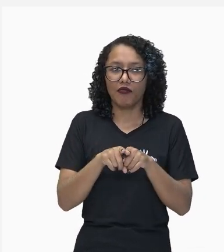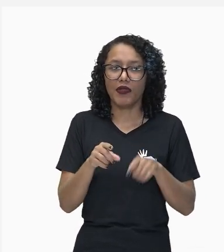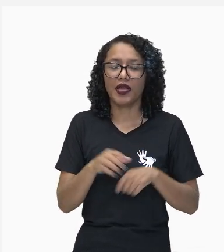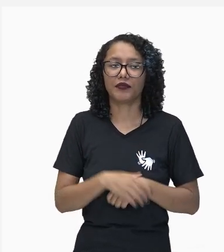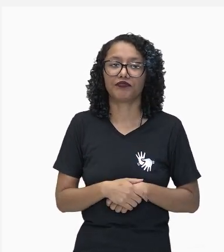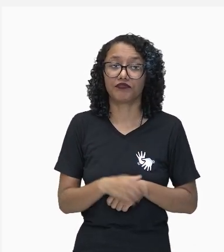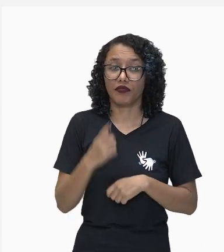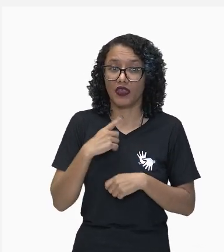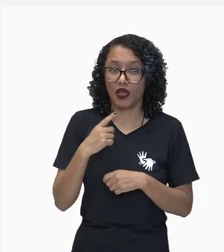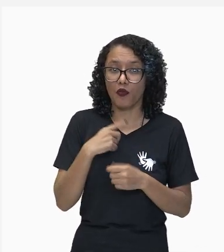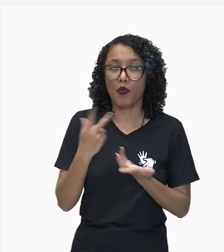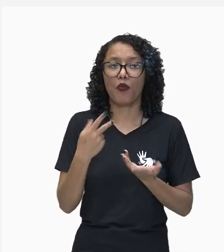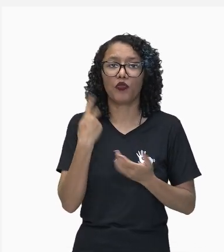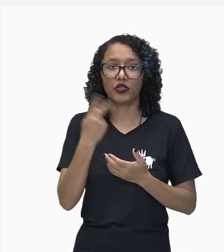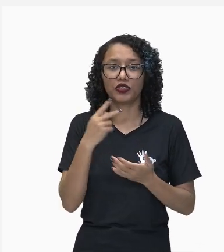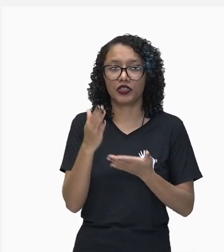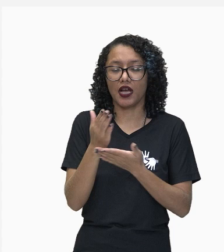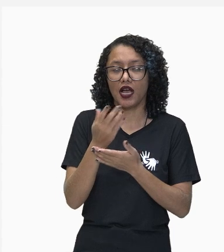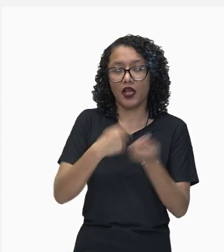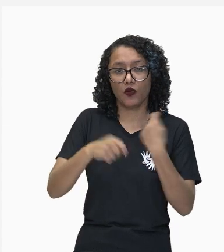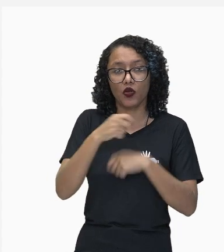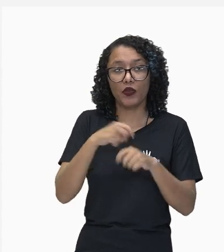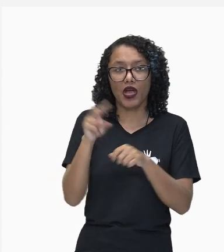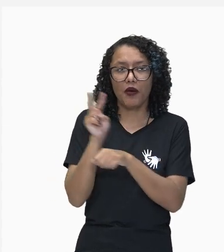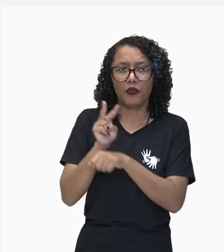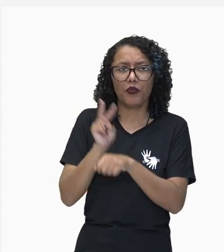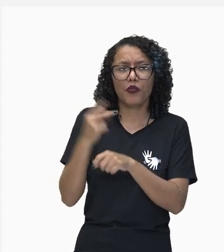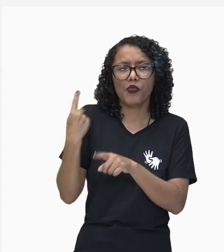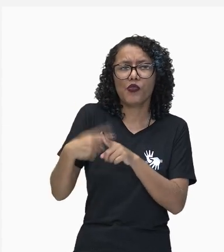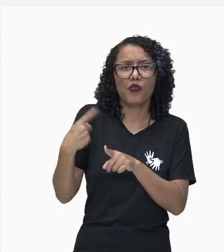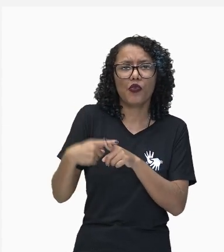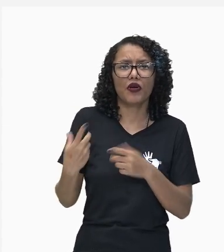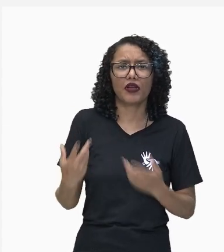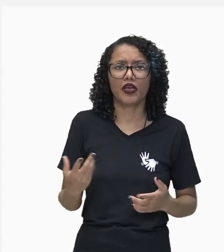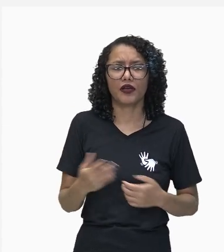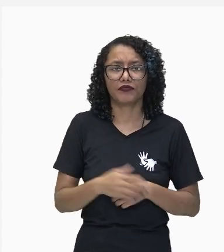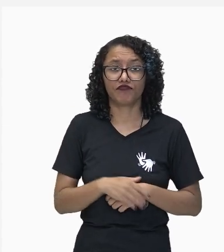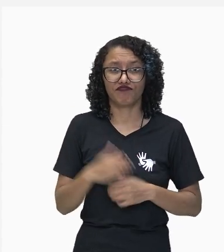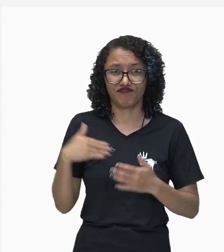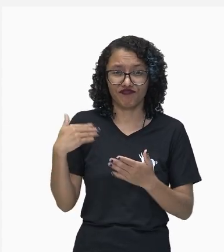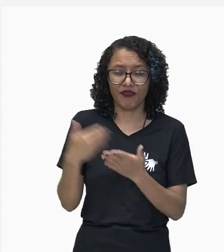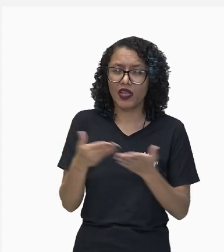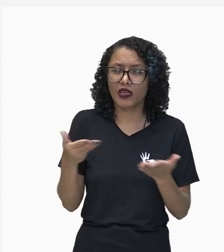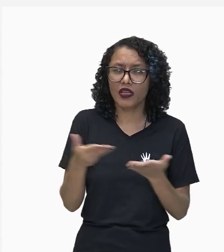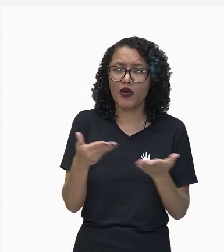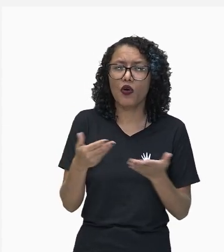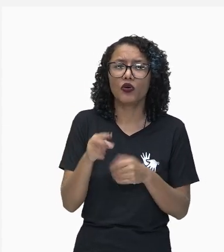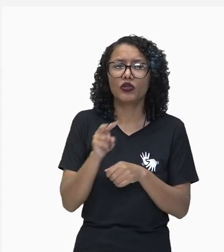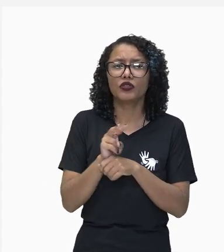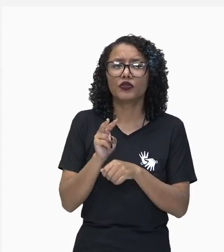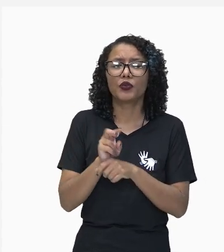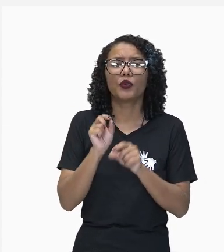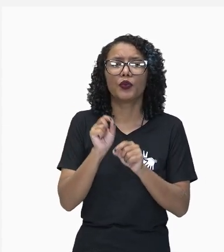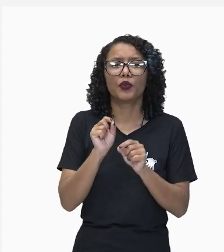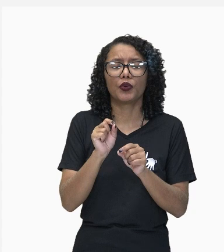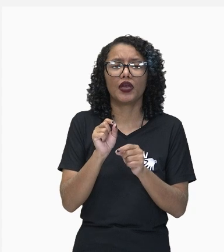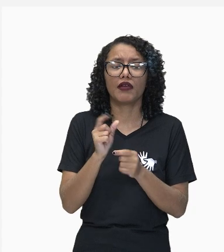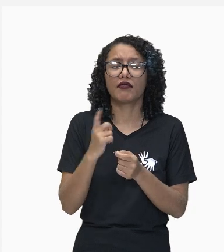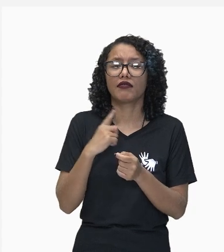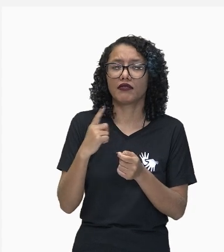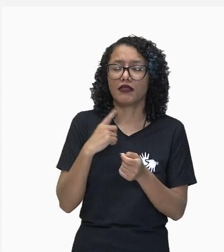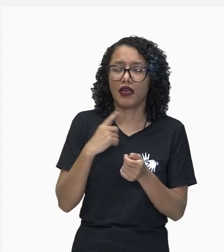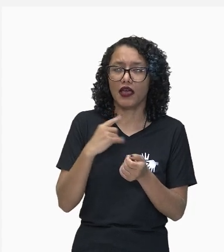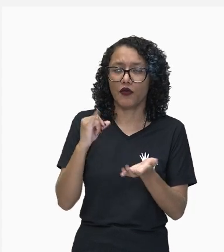econômica protecionista. Isso porque mantinha, e até os dias de hoje, se mantém os impostos de